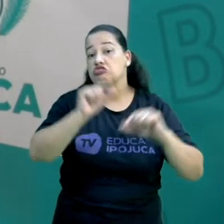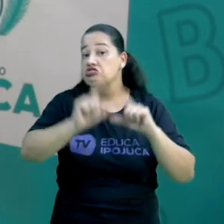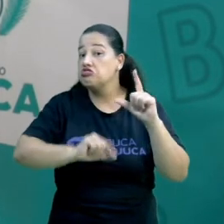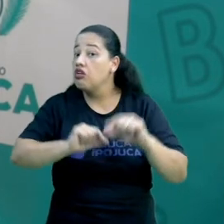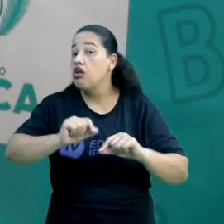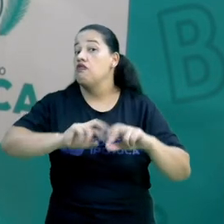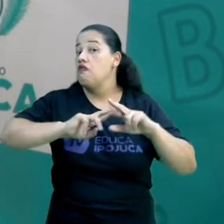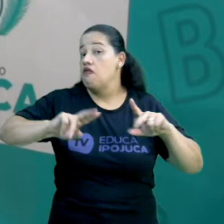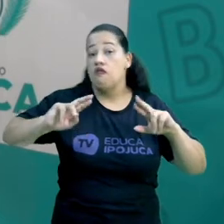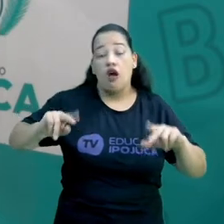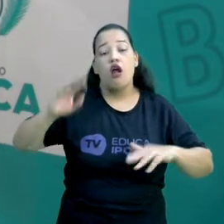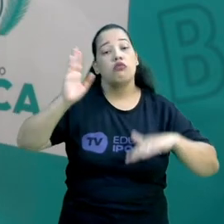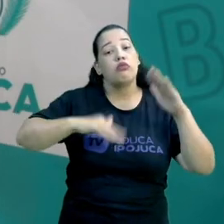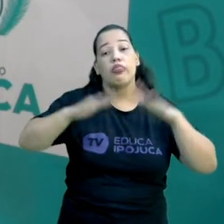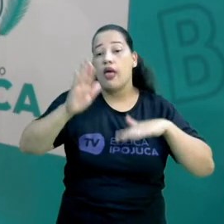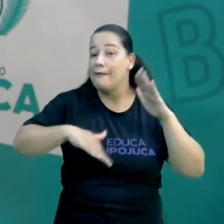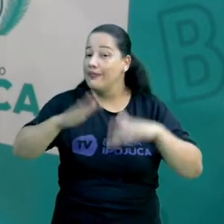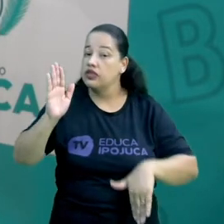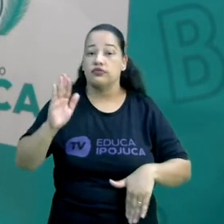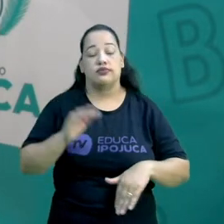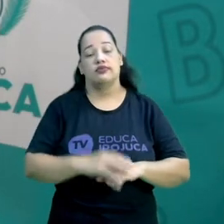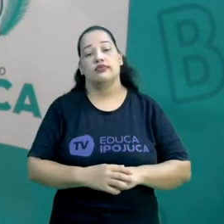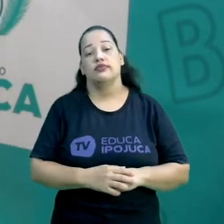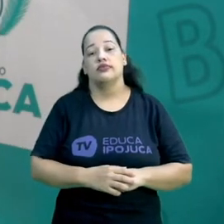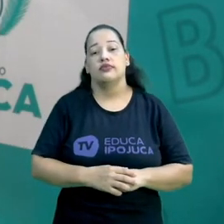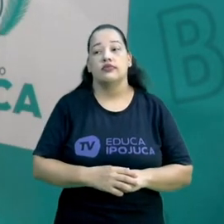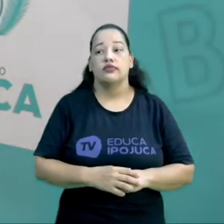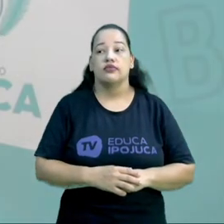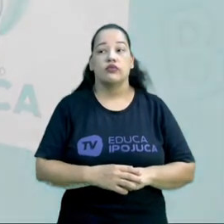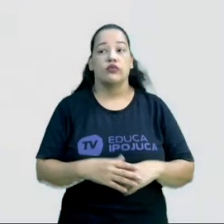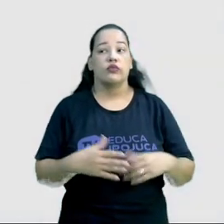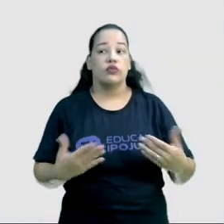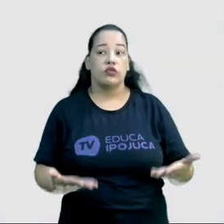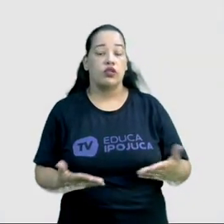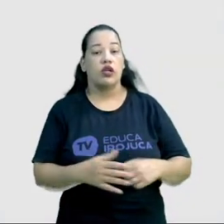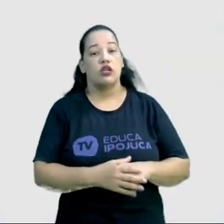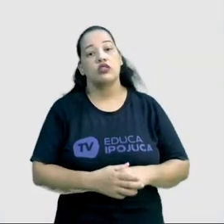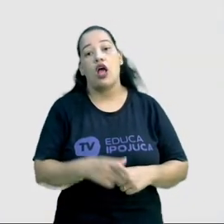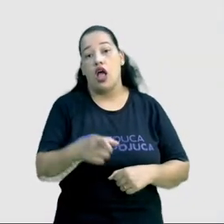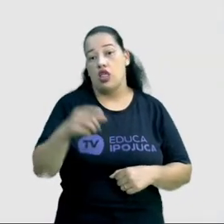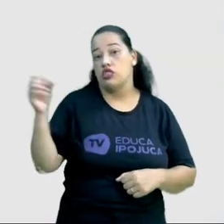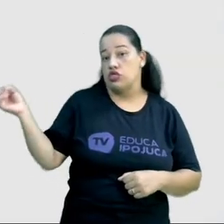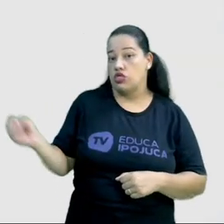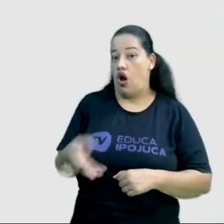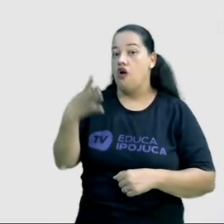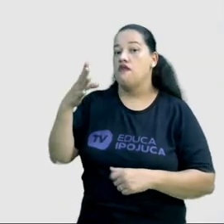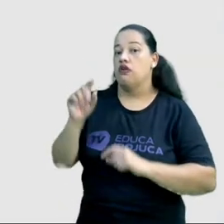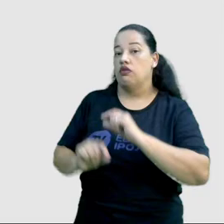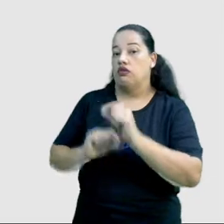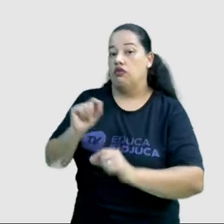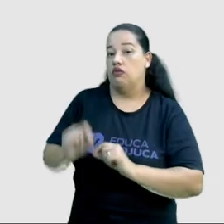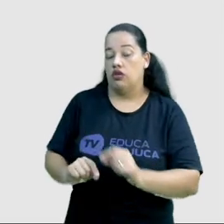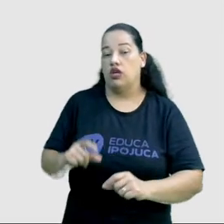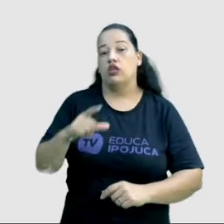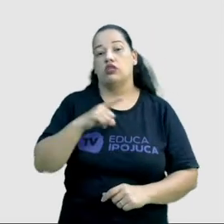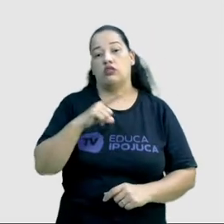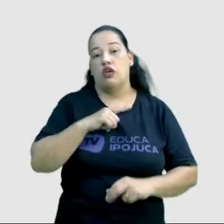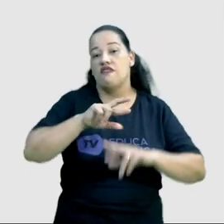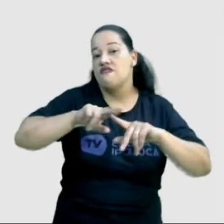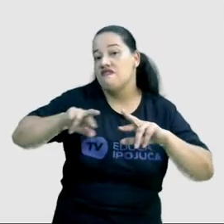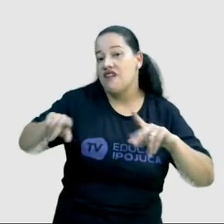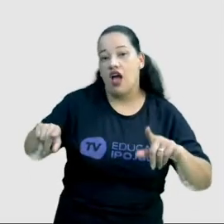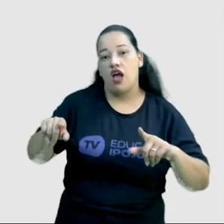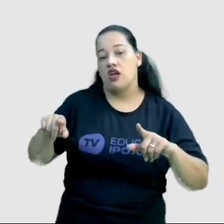vai depender da sua formação. Já a supernova, é quando nós temos os choques de várias